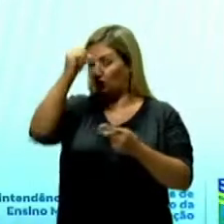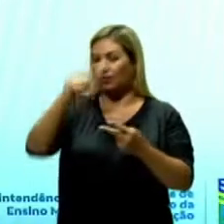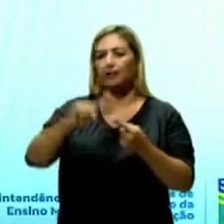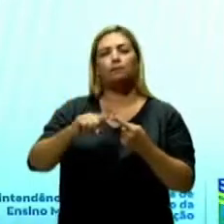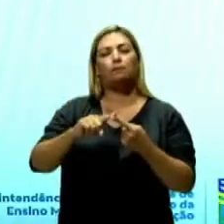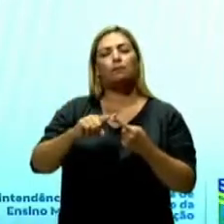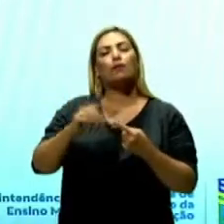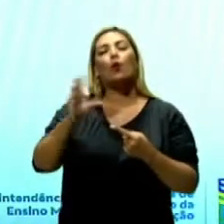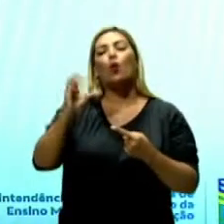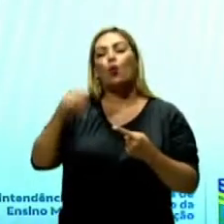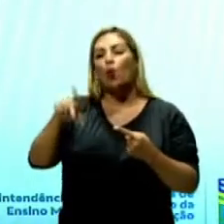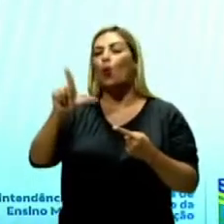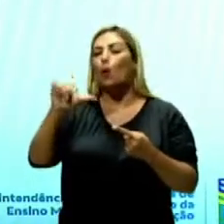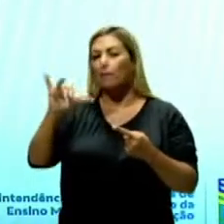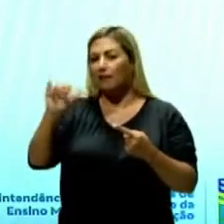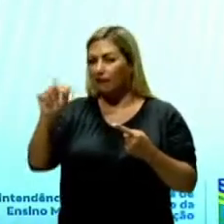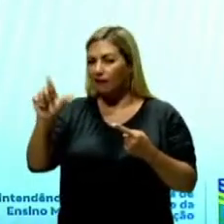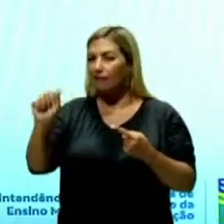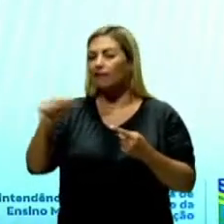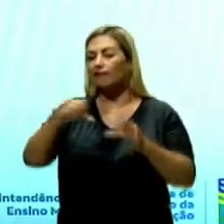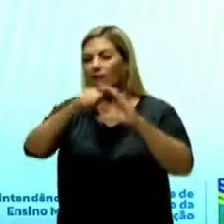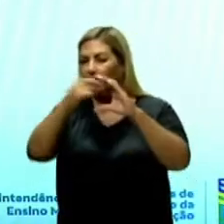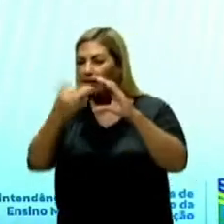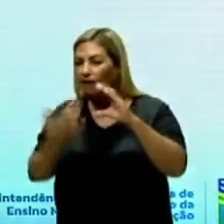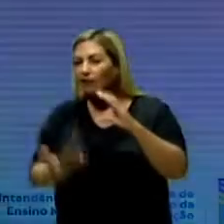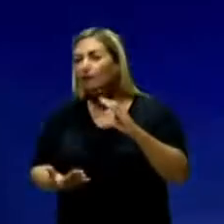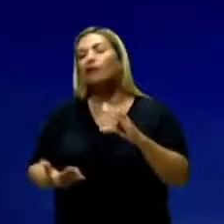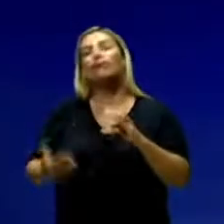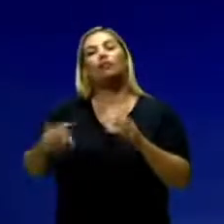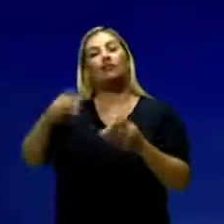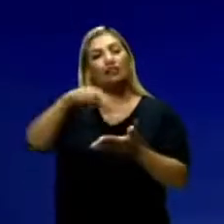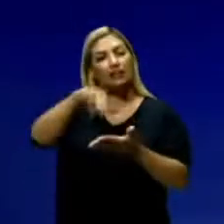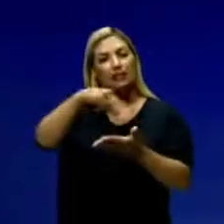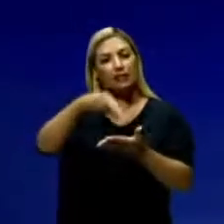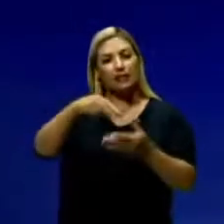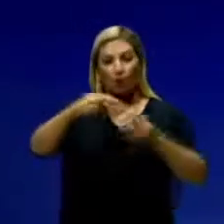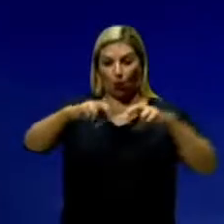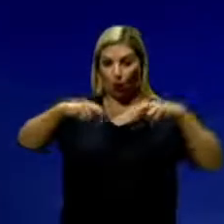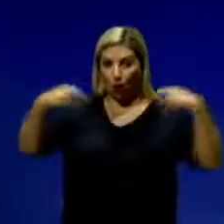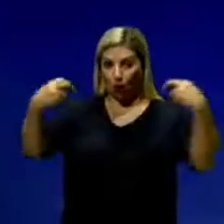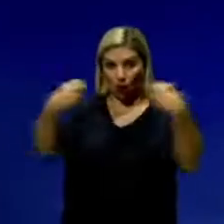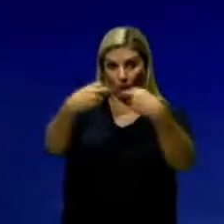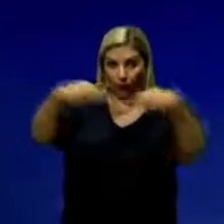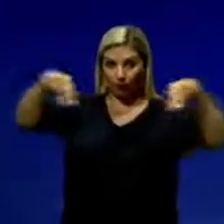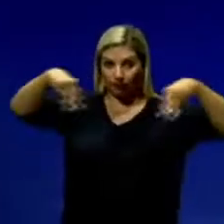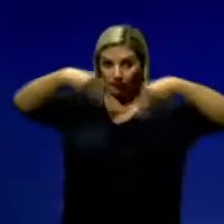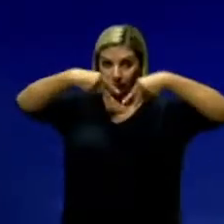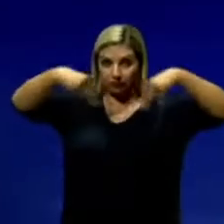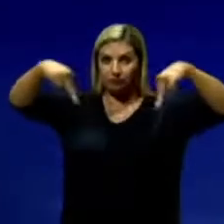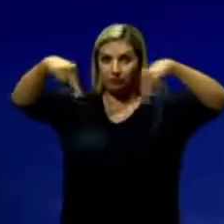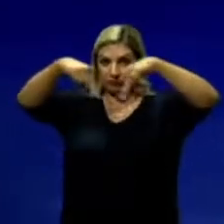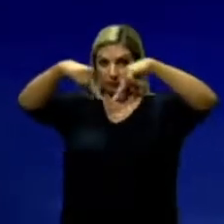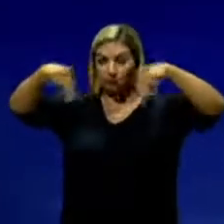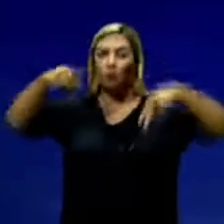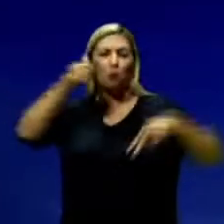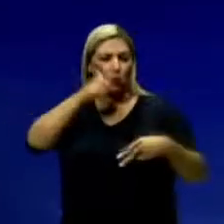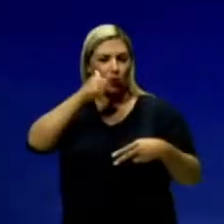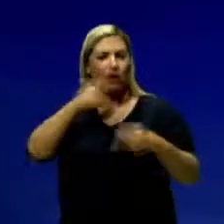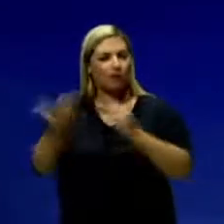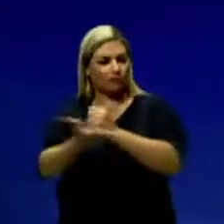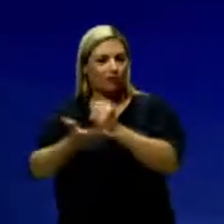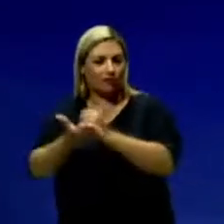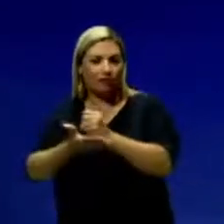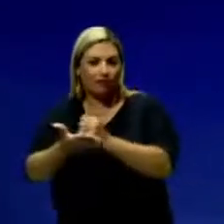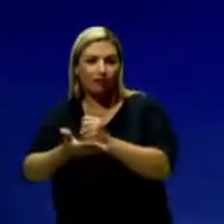colombiana, ela tem uma característica que ela é uma dança de roda, mas basicamente criada por mulheres.